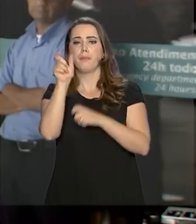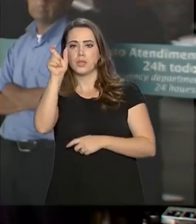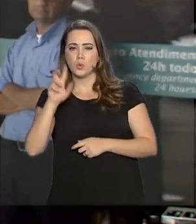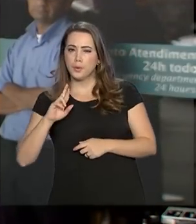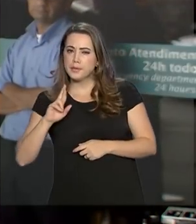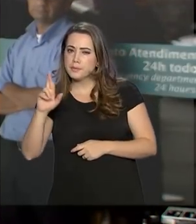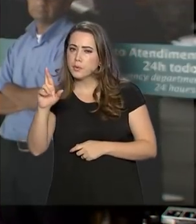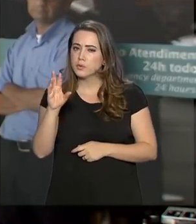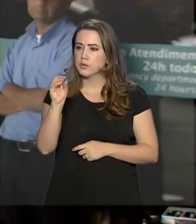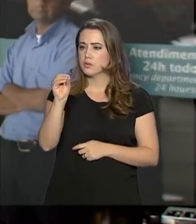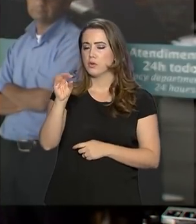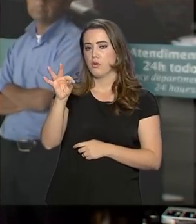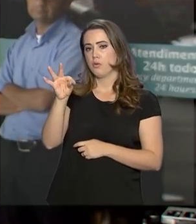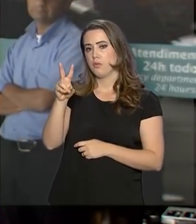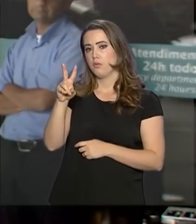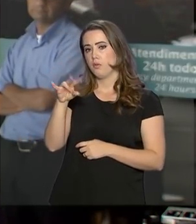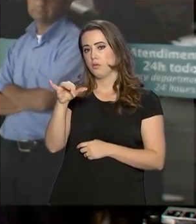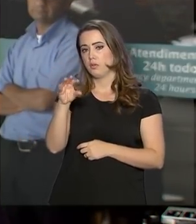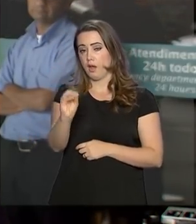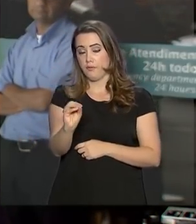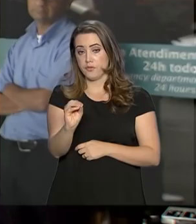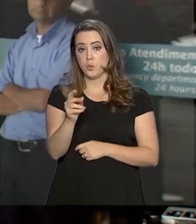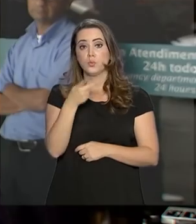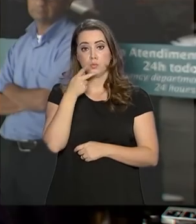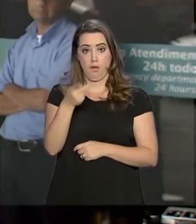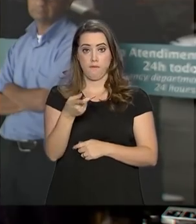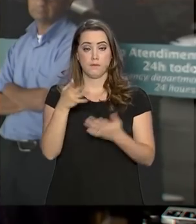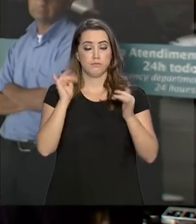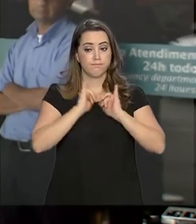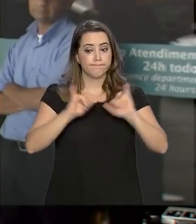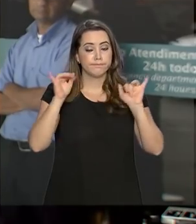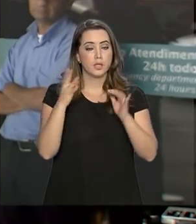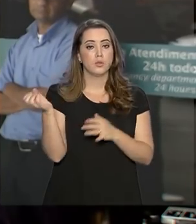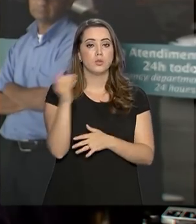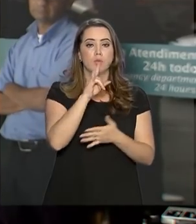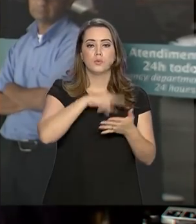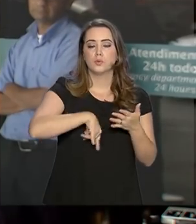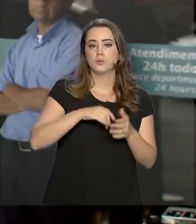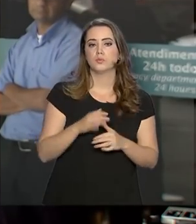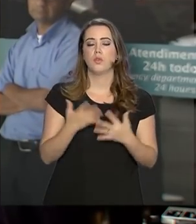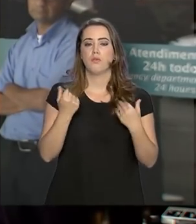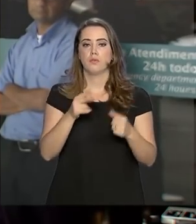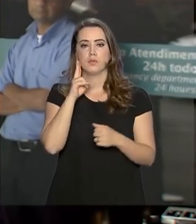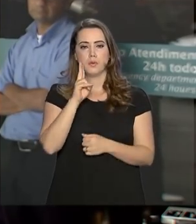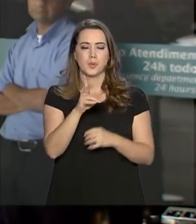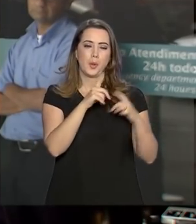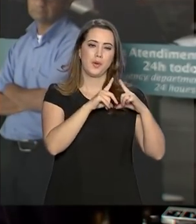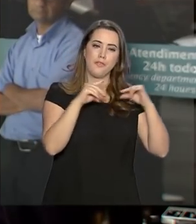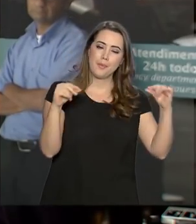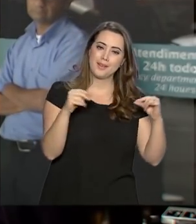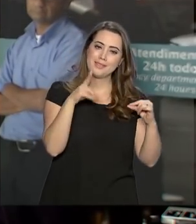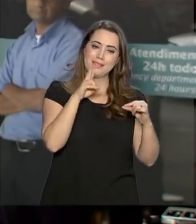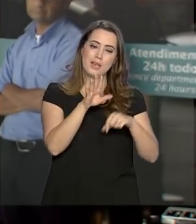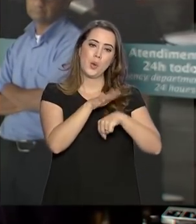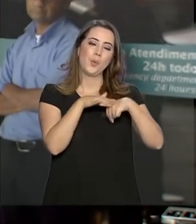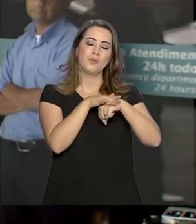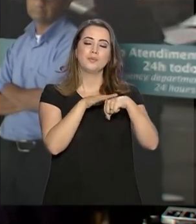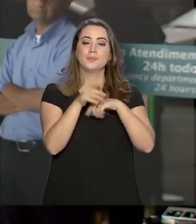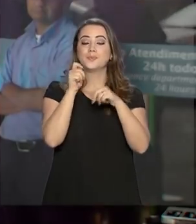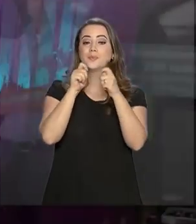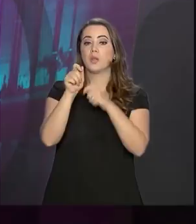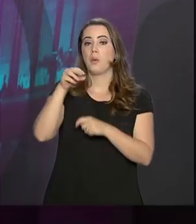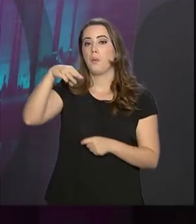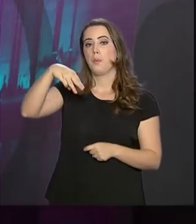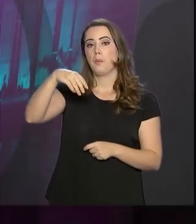presidência da República, general Otávio Rego Barros, e um novo boletim. Vamos agora, a Brasília, conversar com a repórter